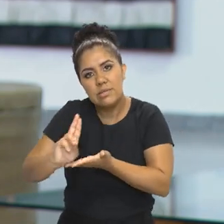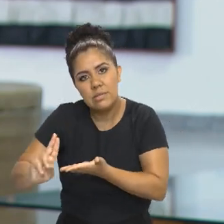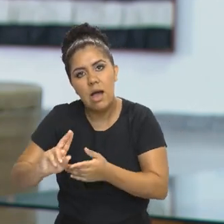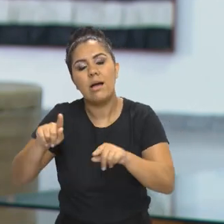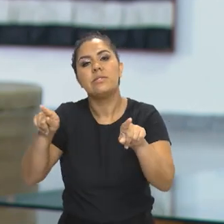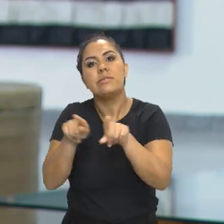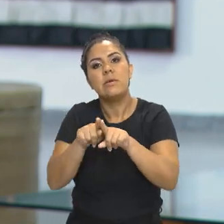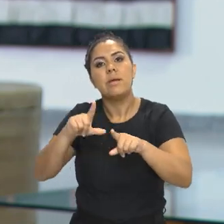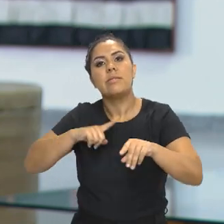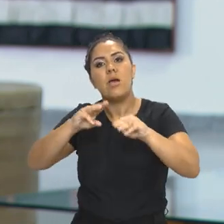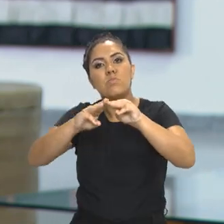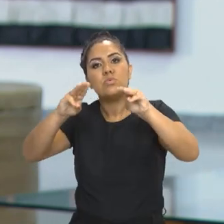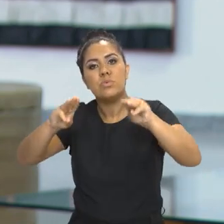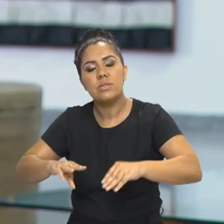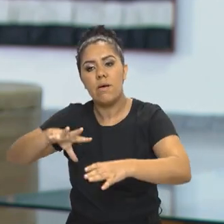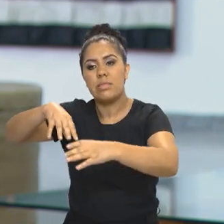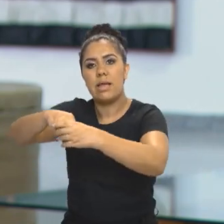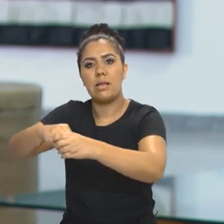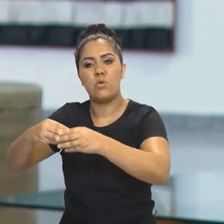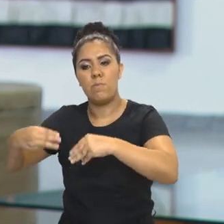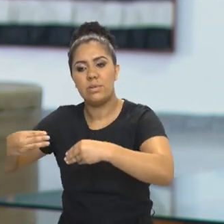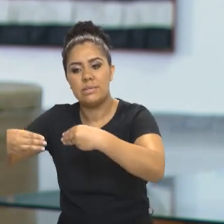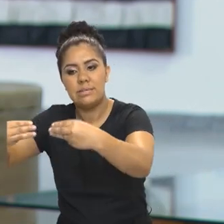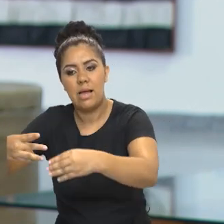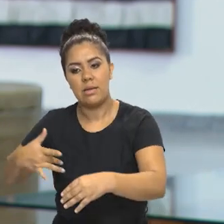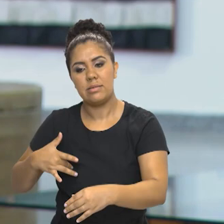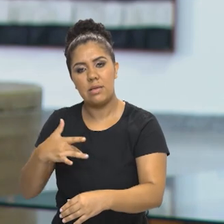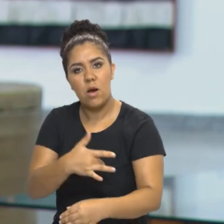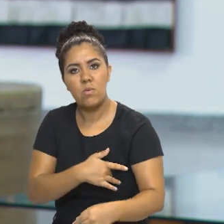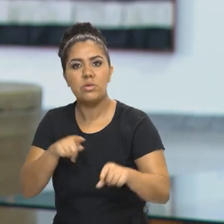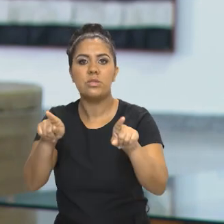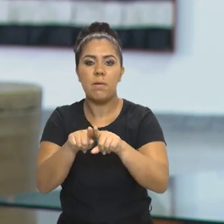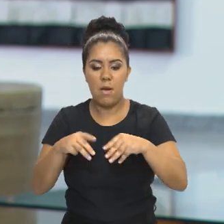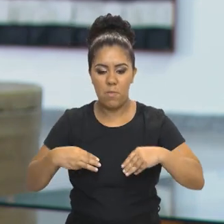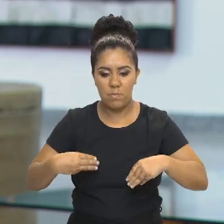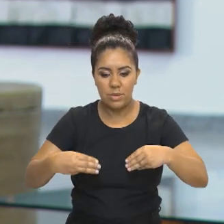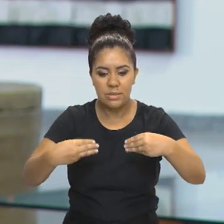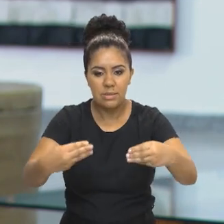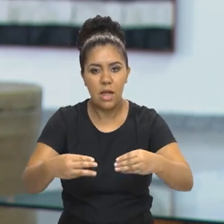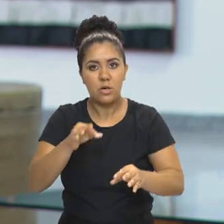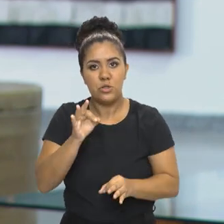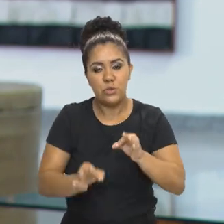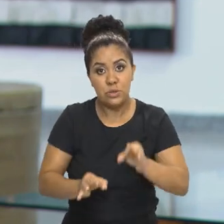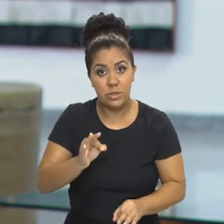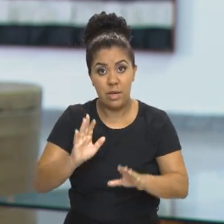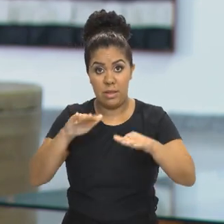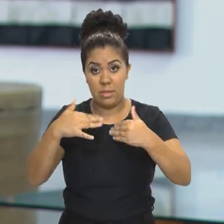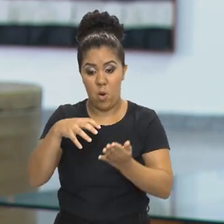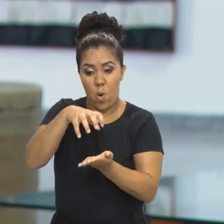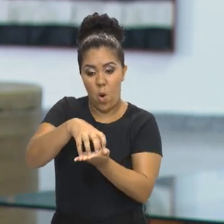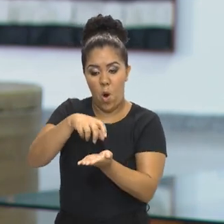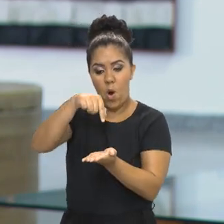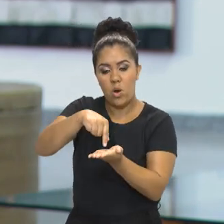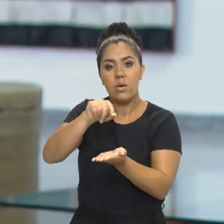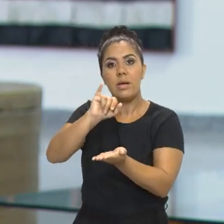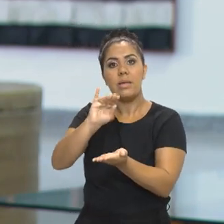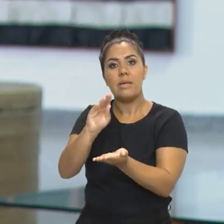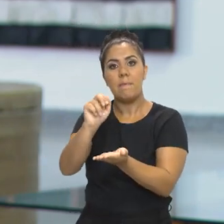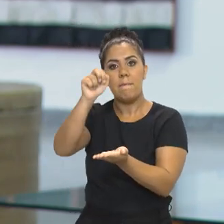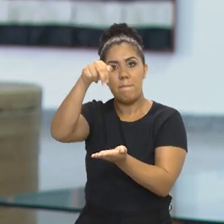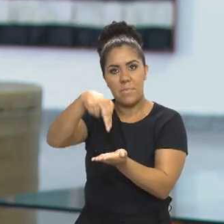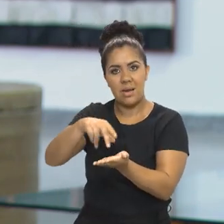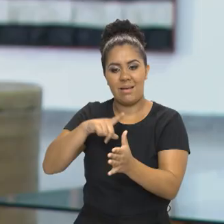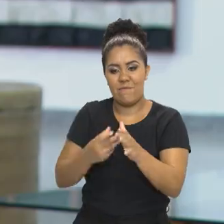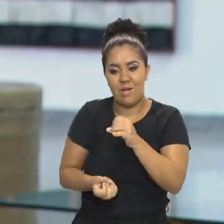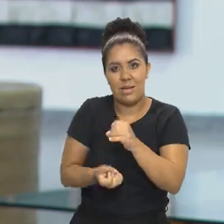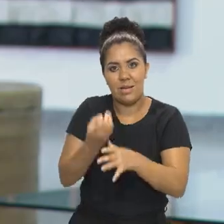museus no Ministério da Saúde, no Ministério da Justiça. Então, o Ibram, quando foi criado, em janeiro de 2024, a gente vai